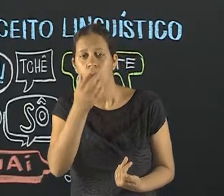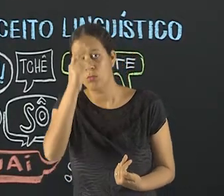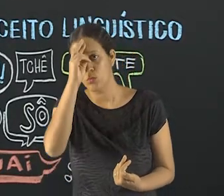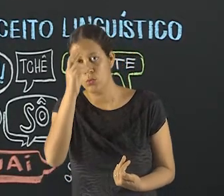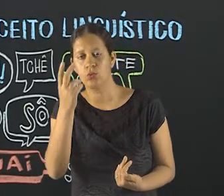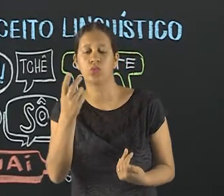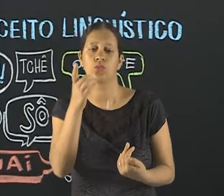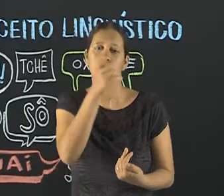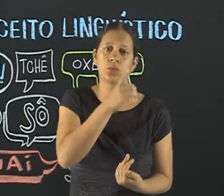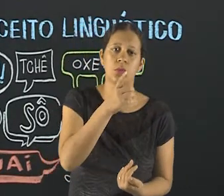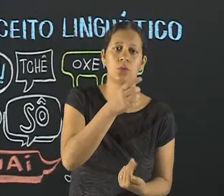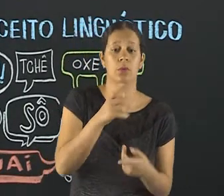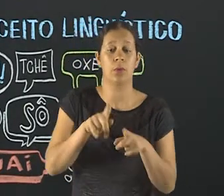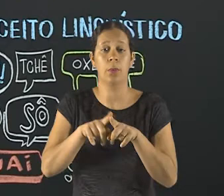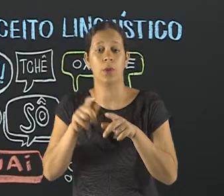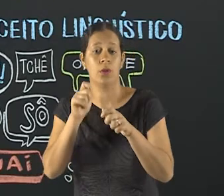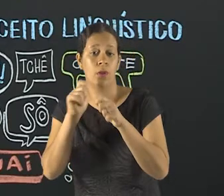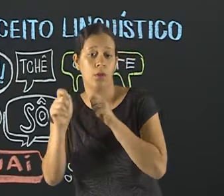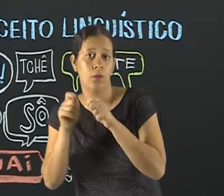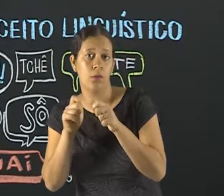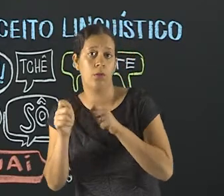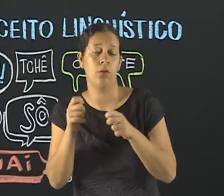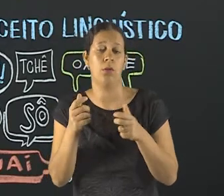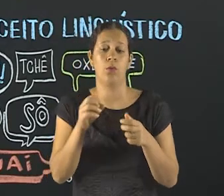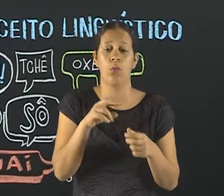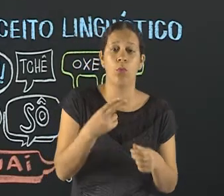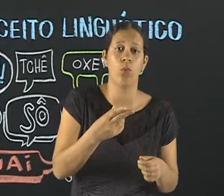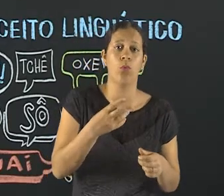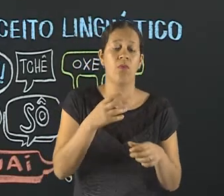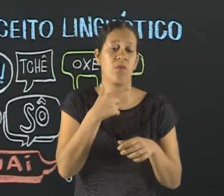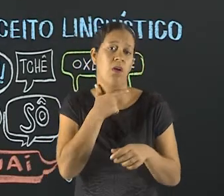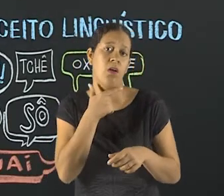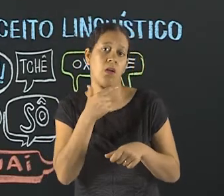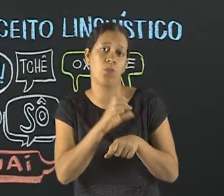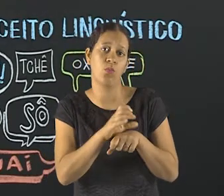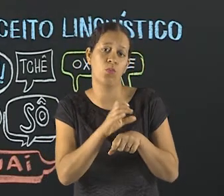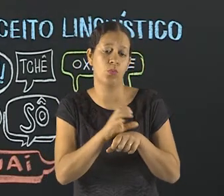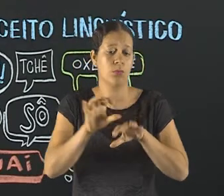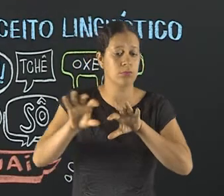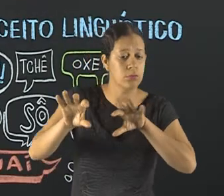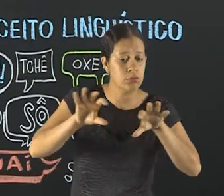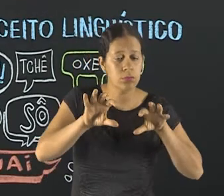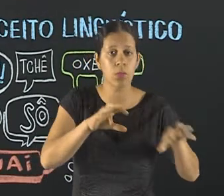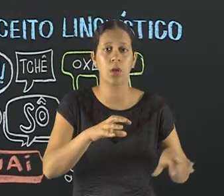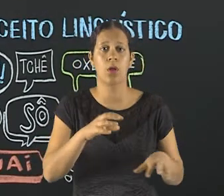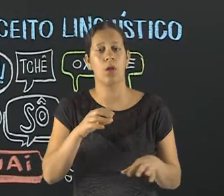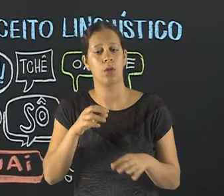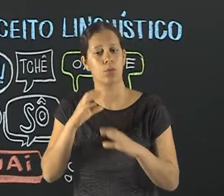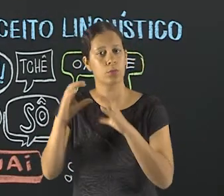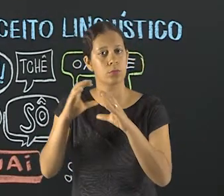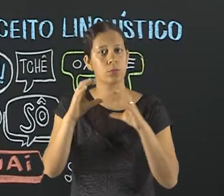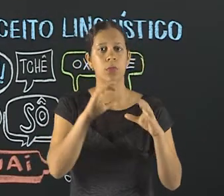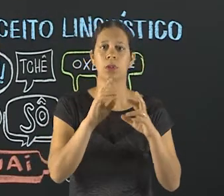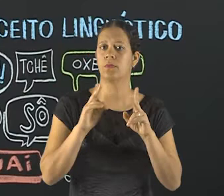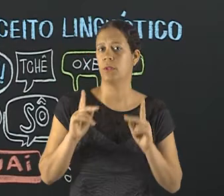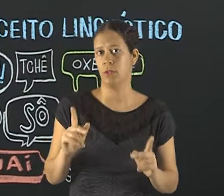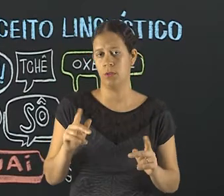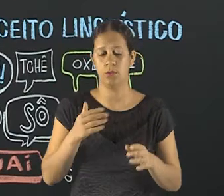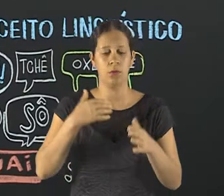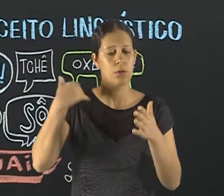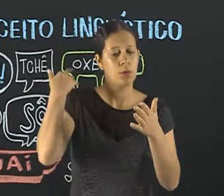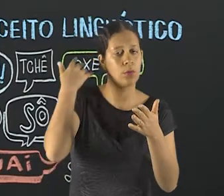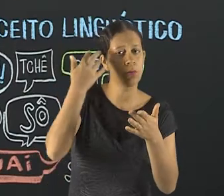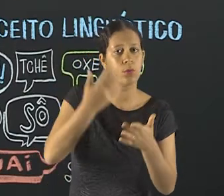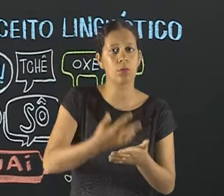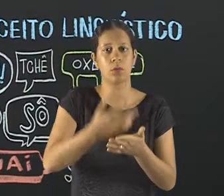comunicar num telefonema oficial solicitando uma vaga em um curso. São questões diferentes, e a gente vai aprendendo ao longo da nossa trajetória,